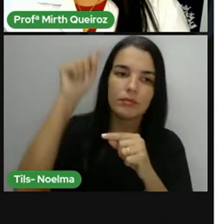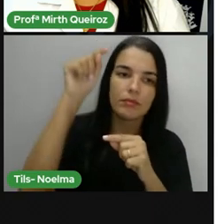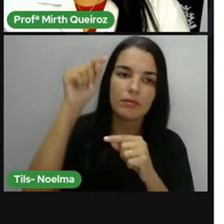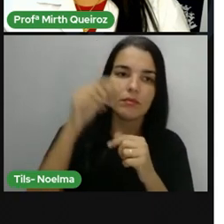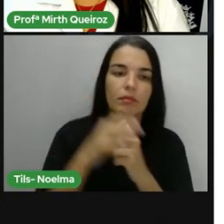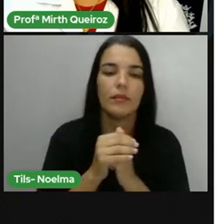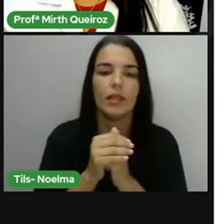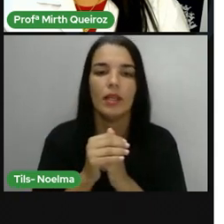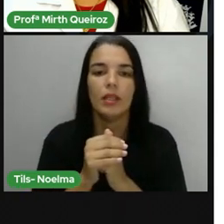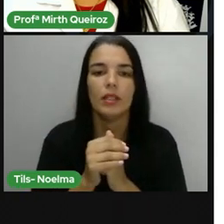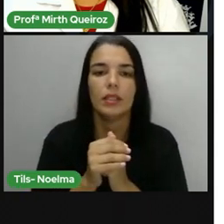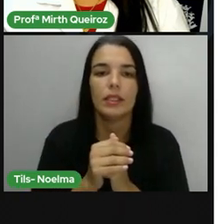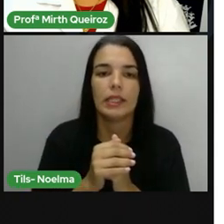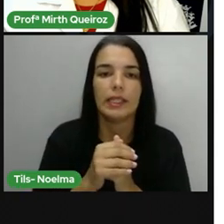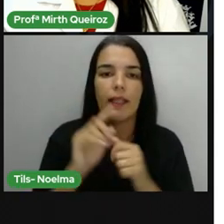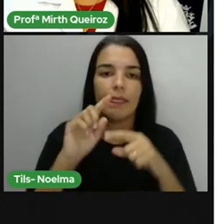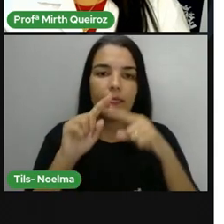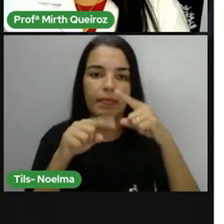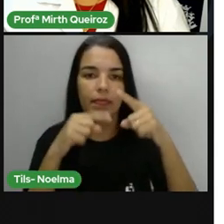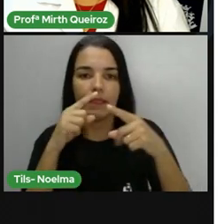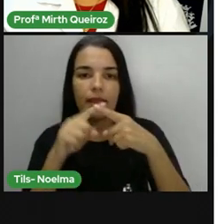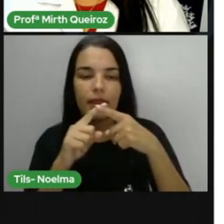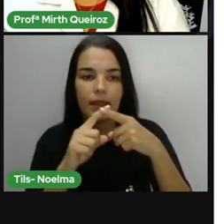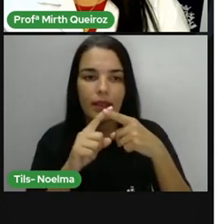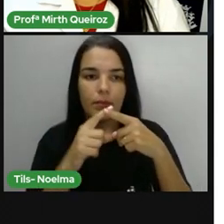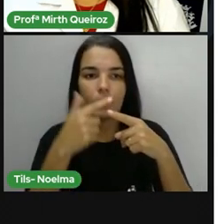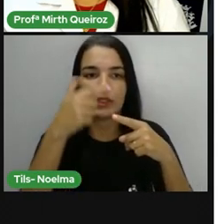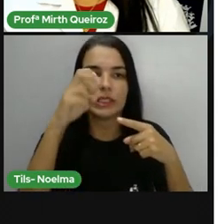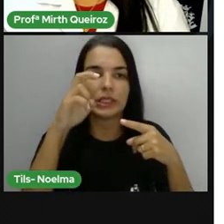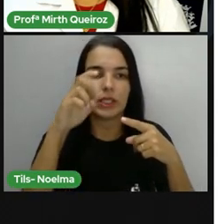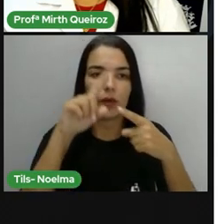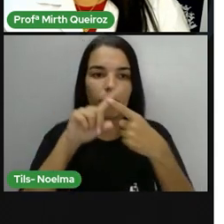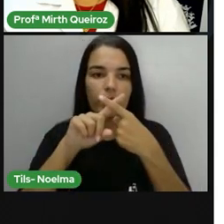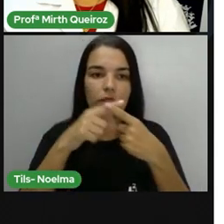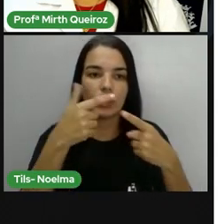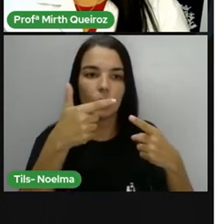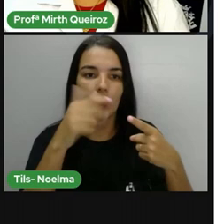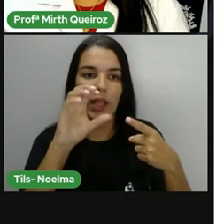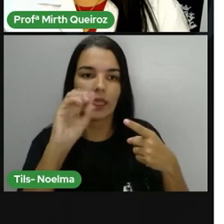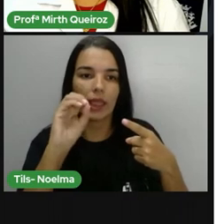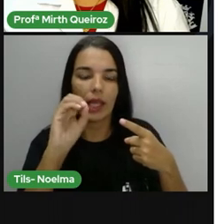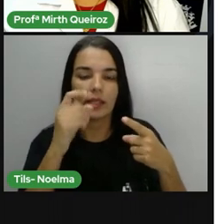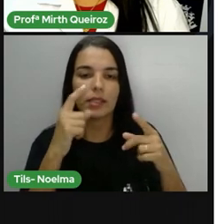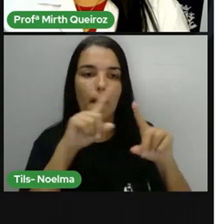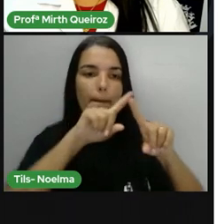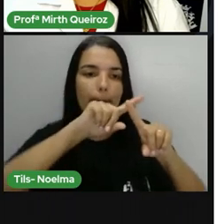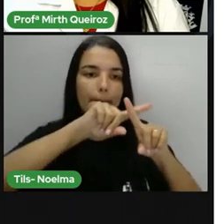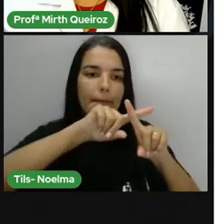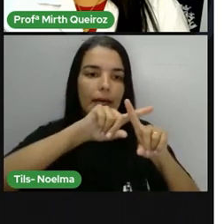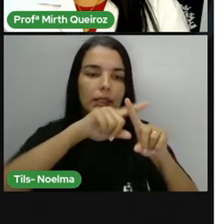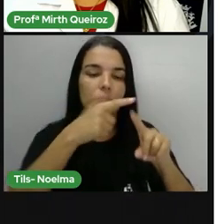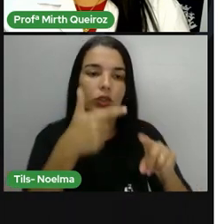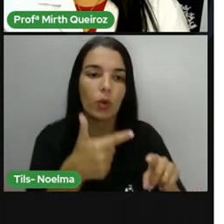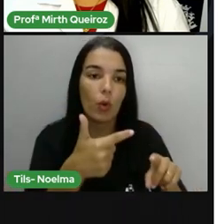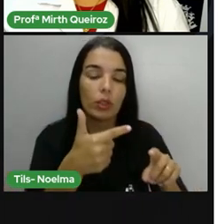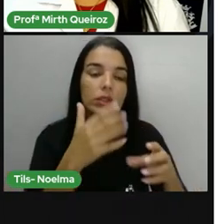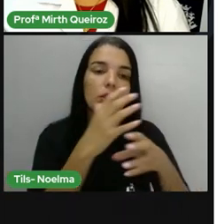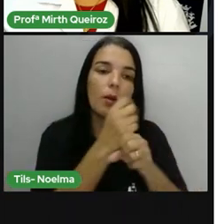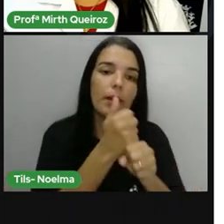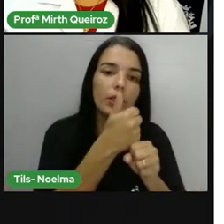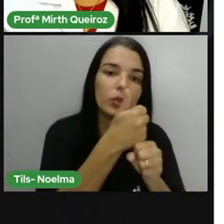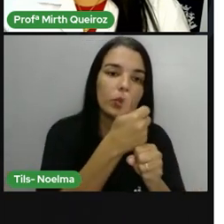fica o 5. 5 vezes 2, 10. Mais 2, 12. 12.